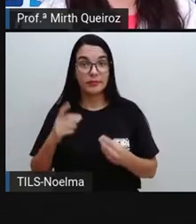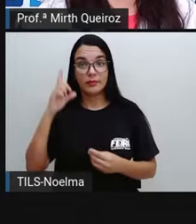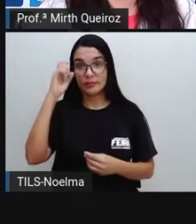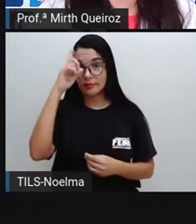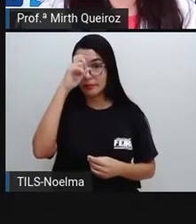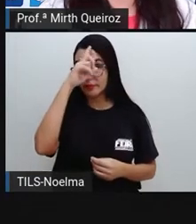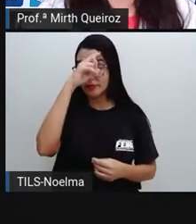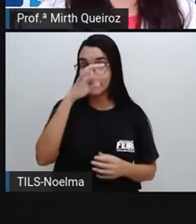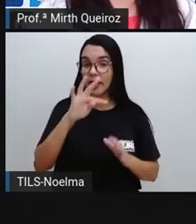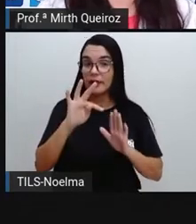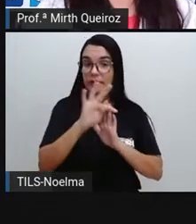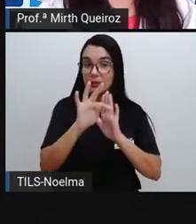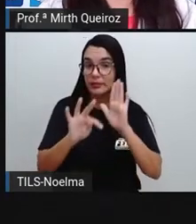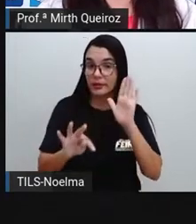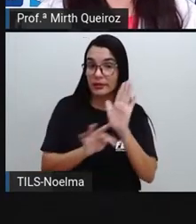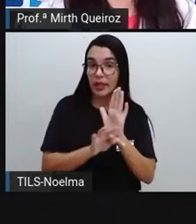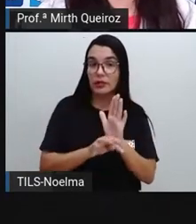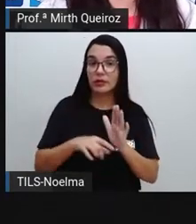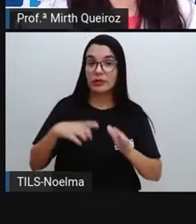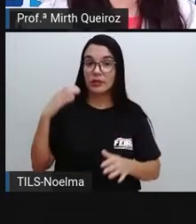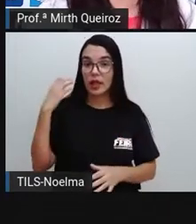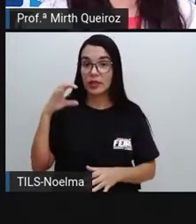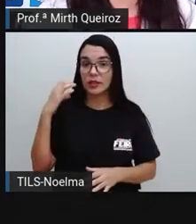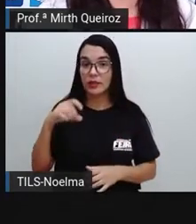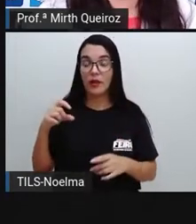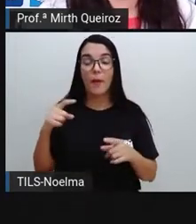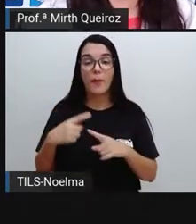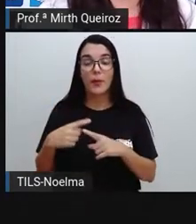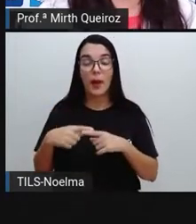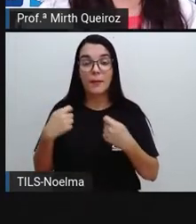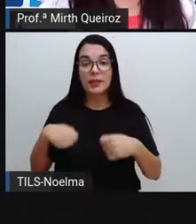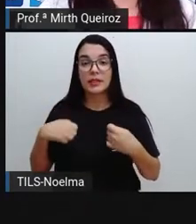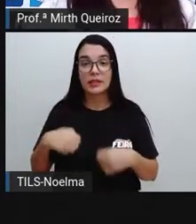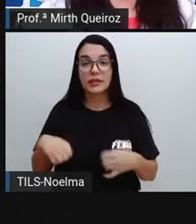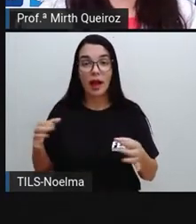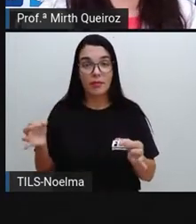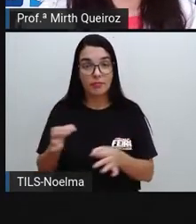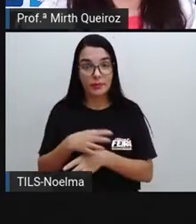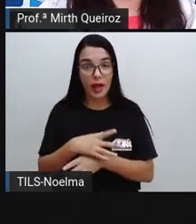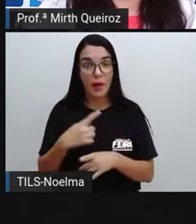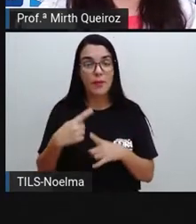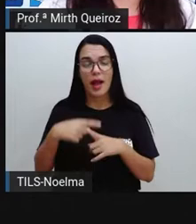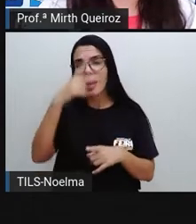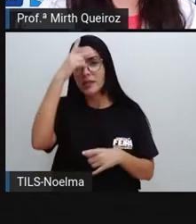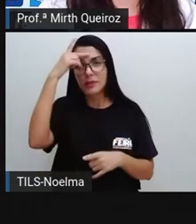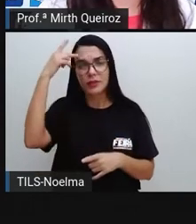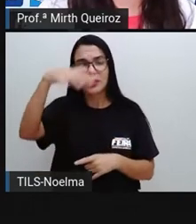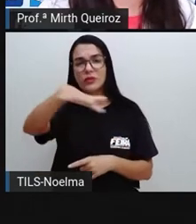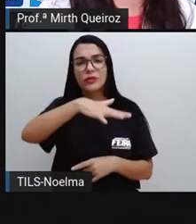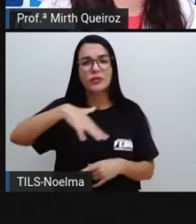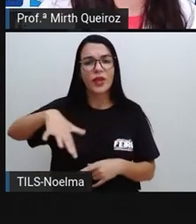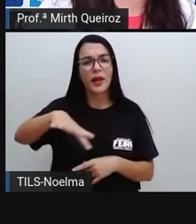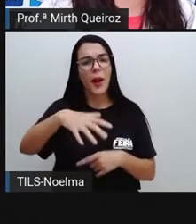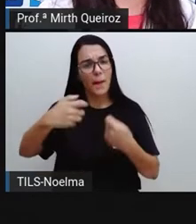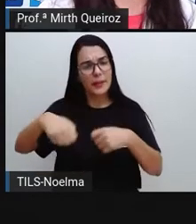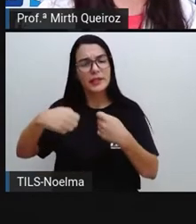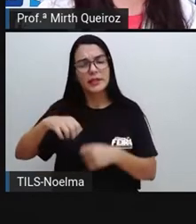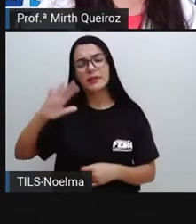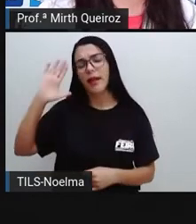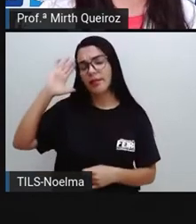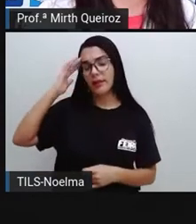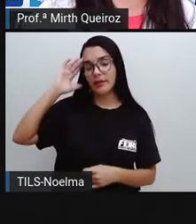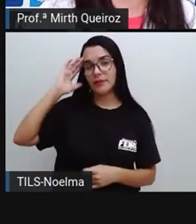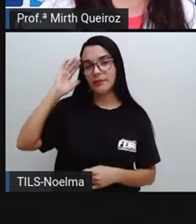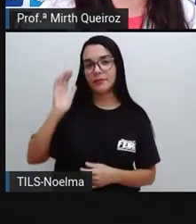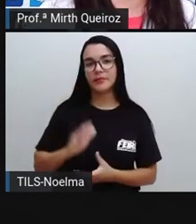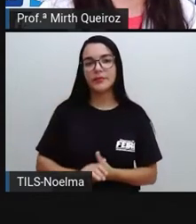eliminada, que seja eliminada para que o público, em geral, ele possa entender, como eu tinha dito para vocês. E qual é